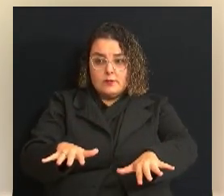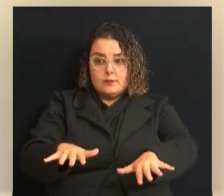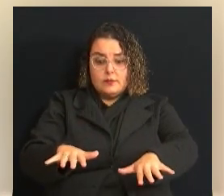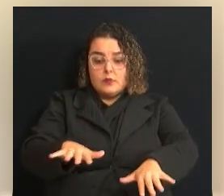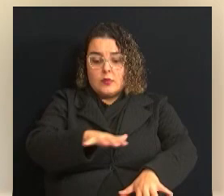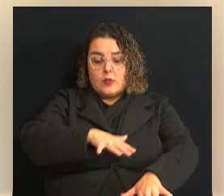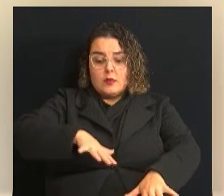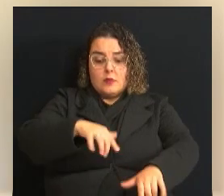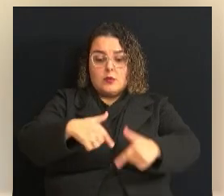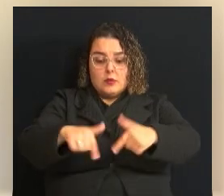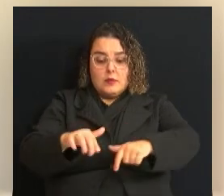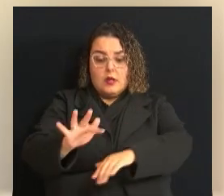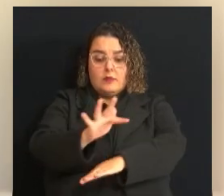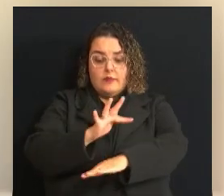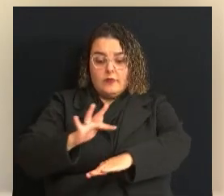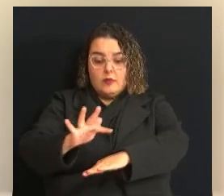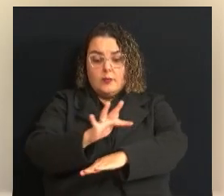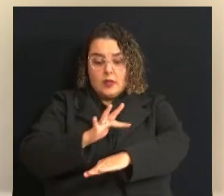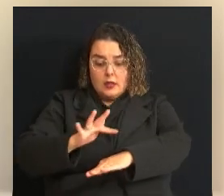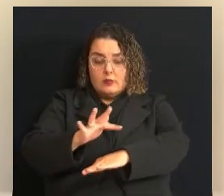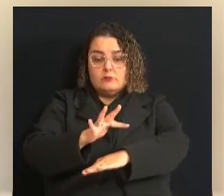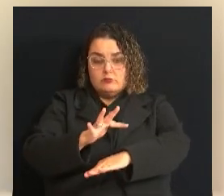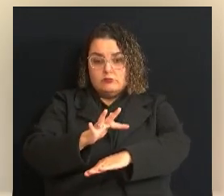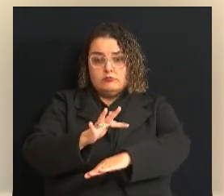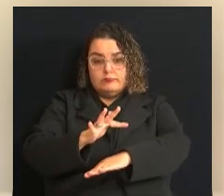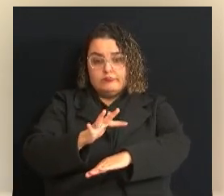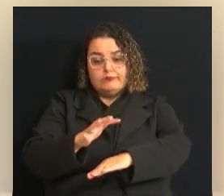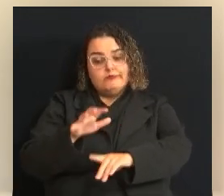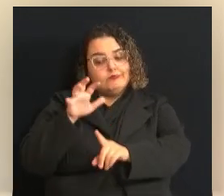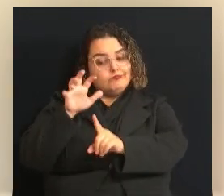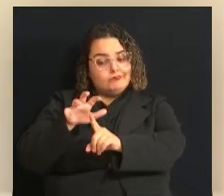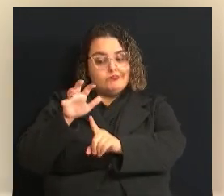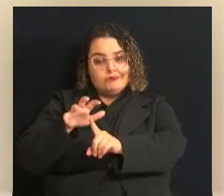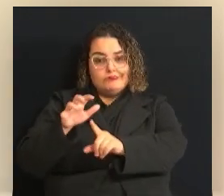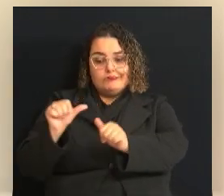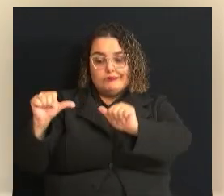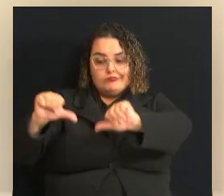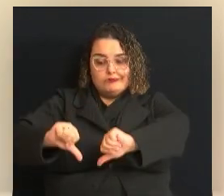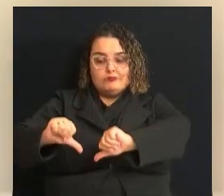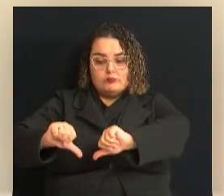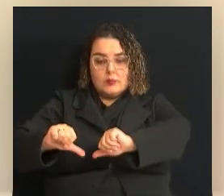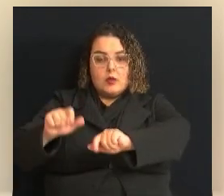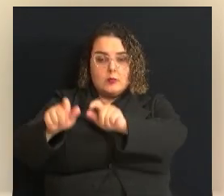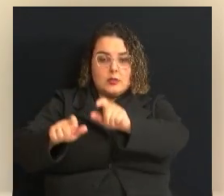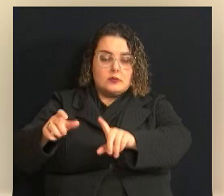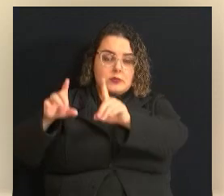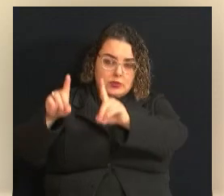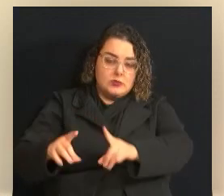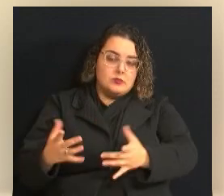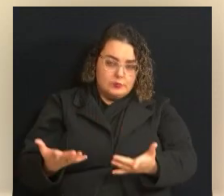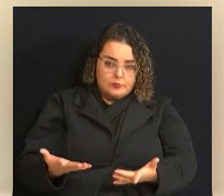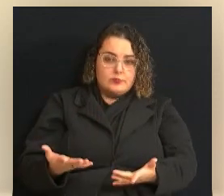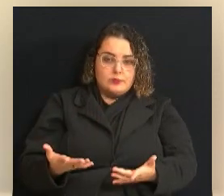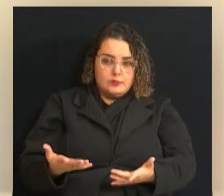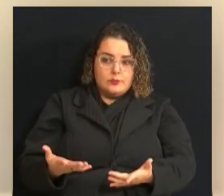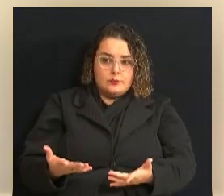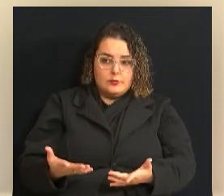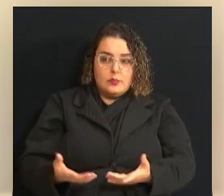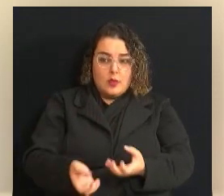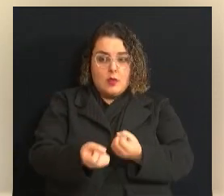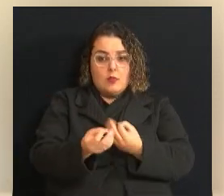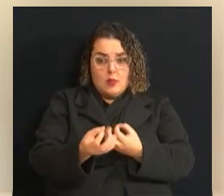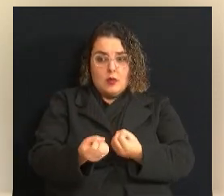recaiu sobre as pessoas com deficiência. Isso é um dado, na verdade, isso é escandaloso,